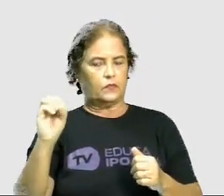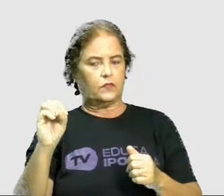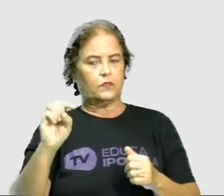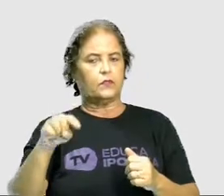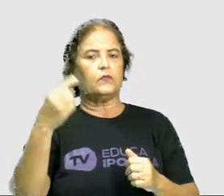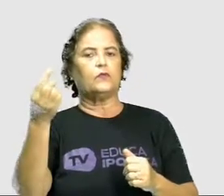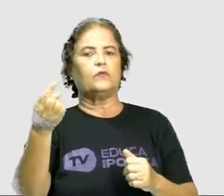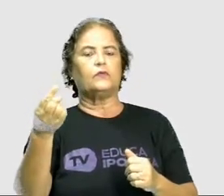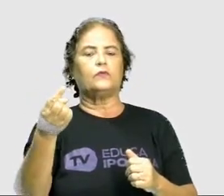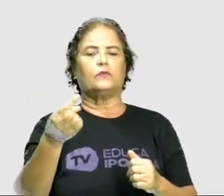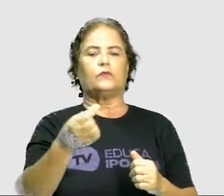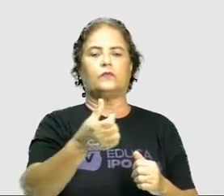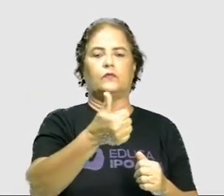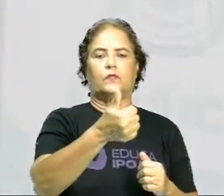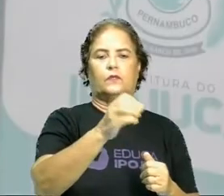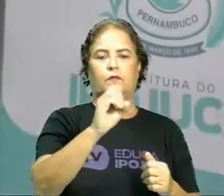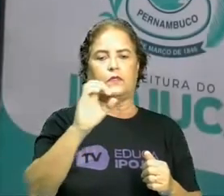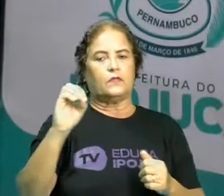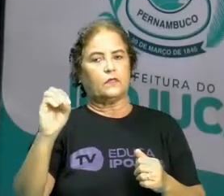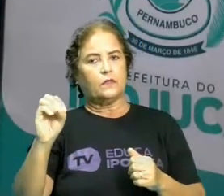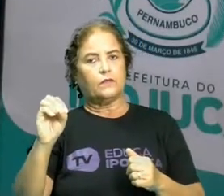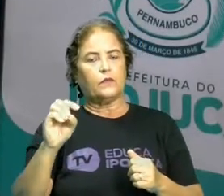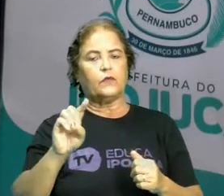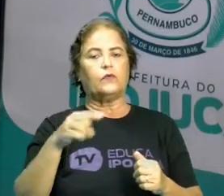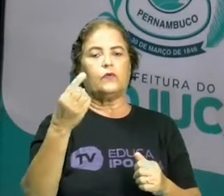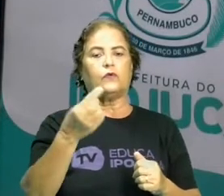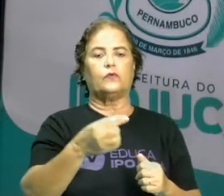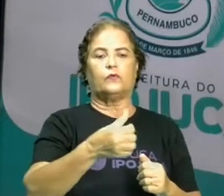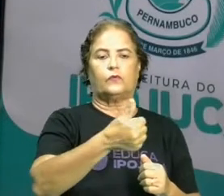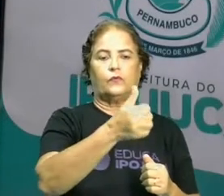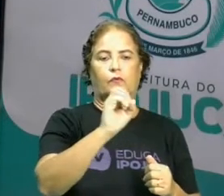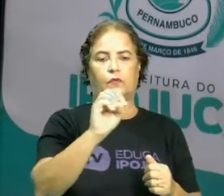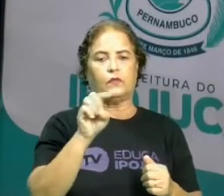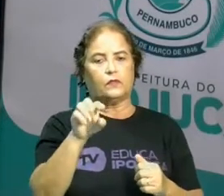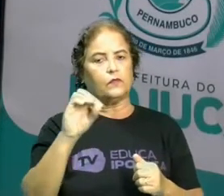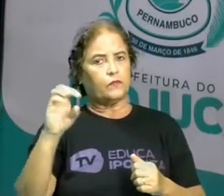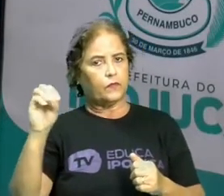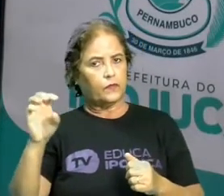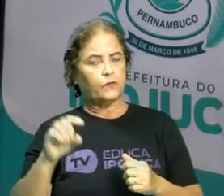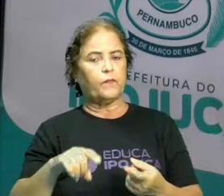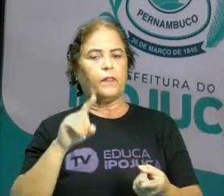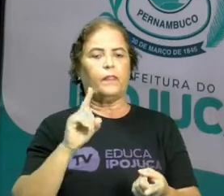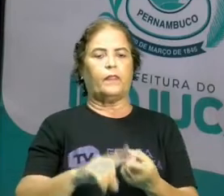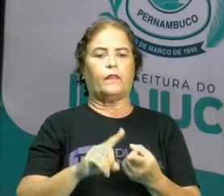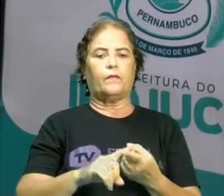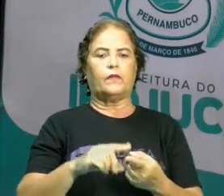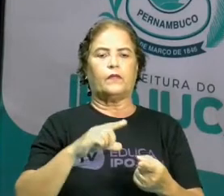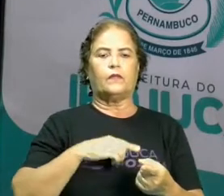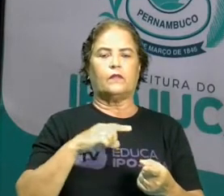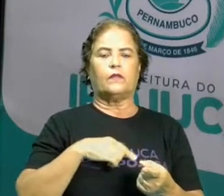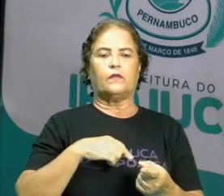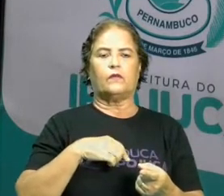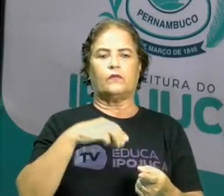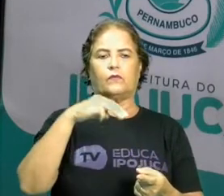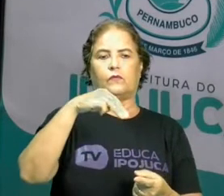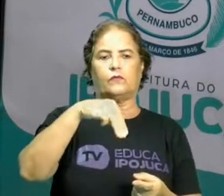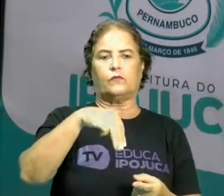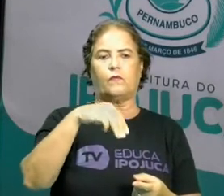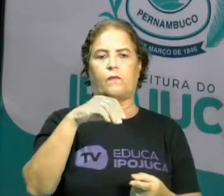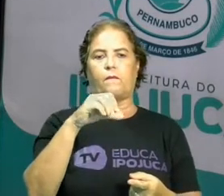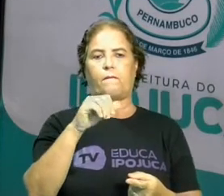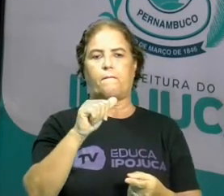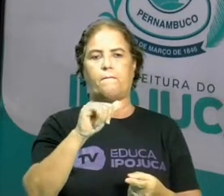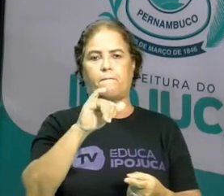mais um que representa o 10.000. Além disso, temos o sistema Maia. Pois é,